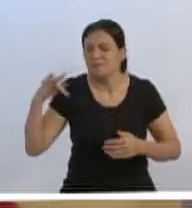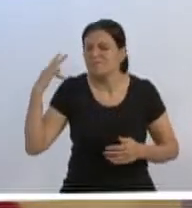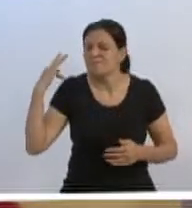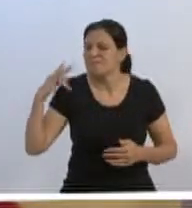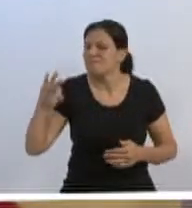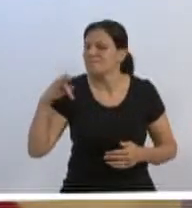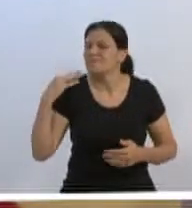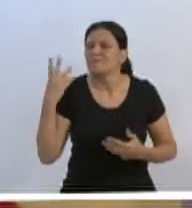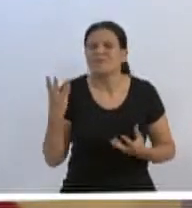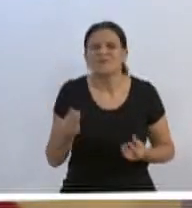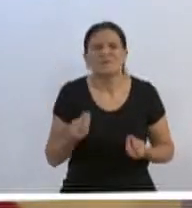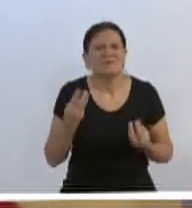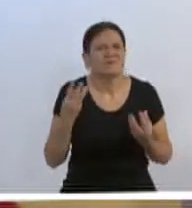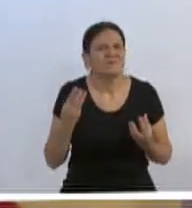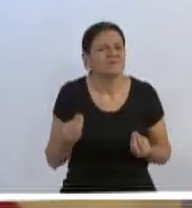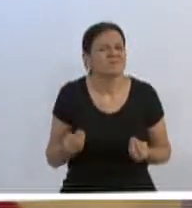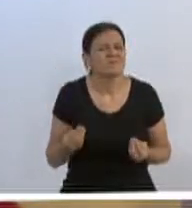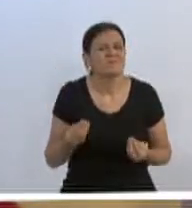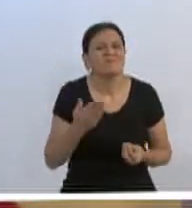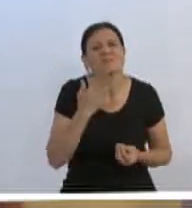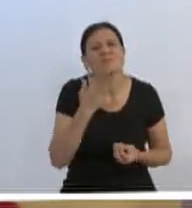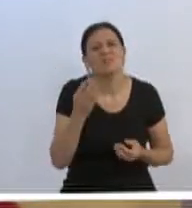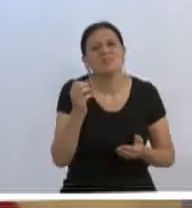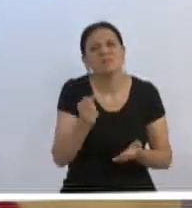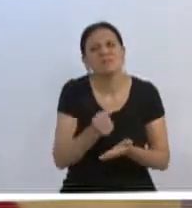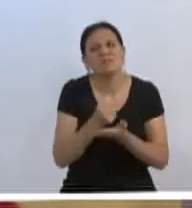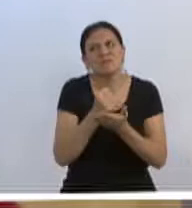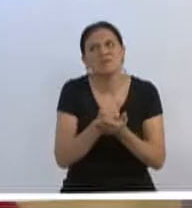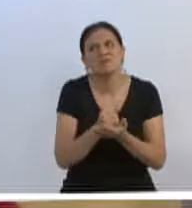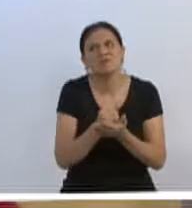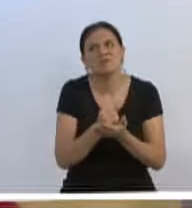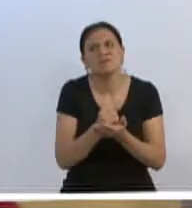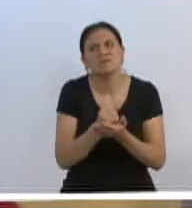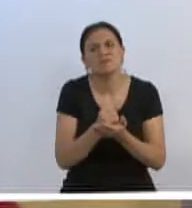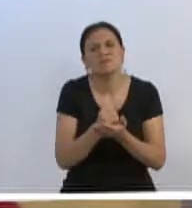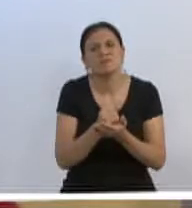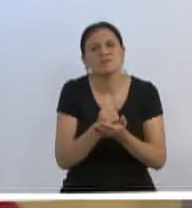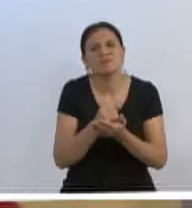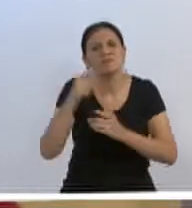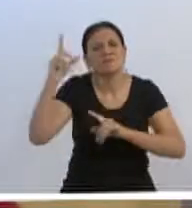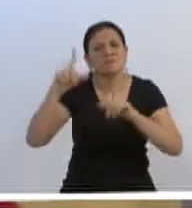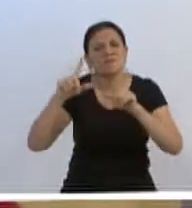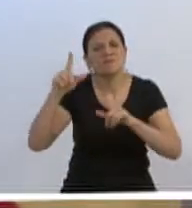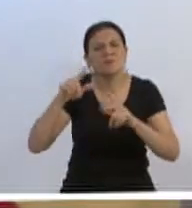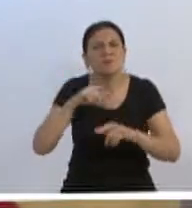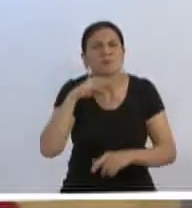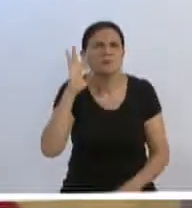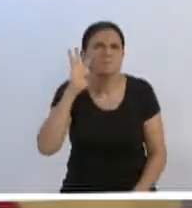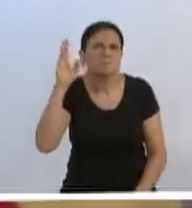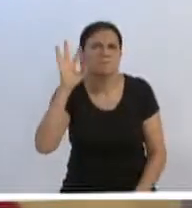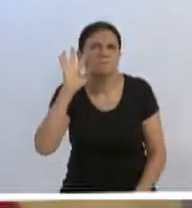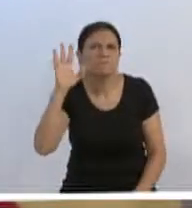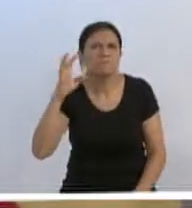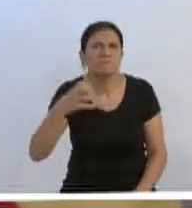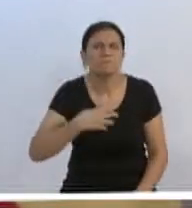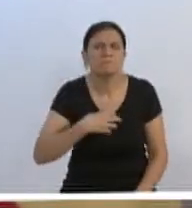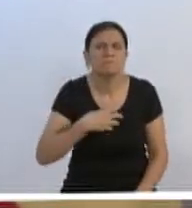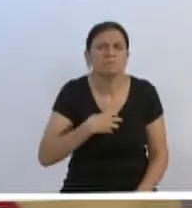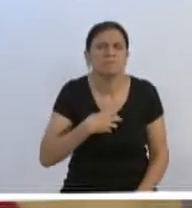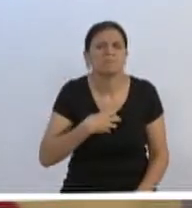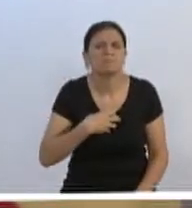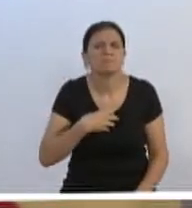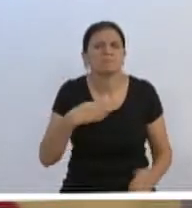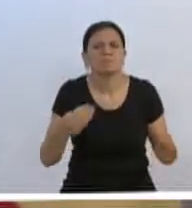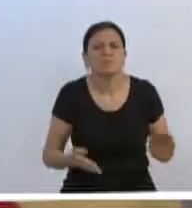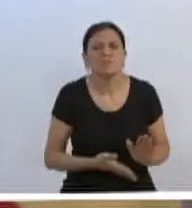algo que não se tem o que dizer. E por isso peço a ajuda da TVL com esse vídeo, para refletirmos, manifestarmos nossos sentimentos, nossas homenagens através